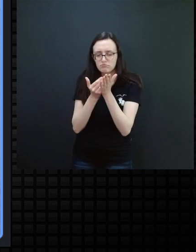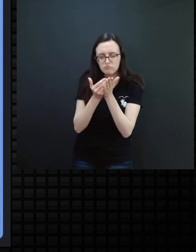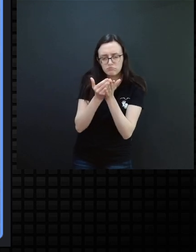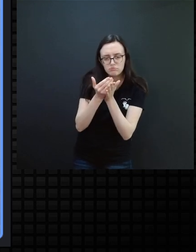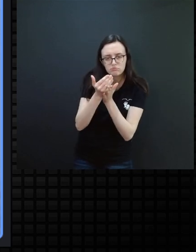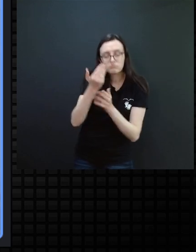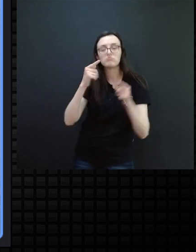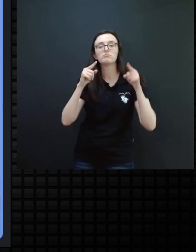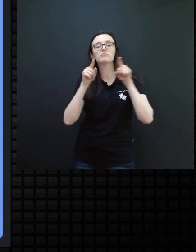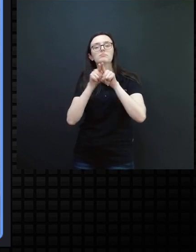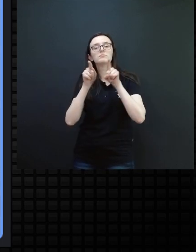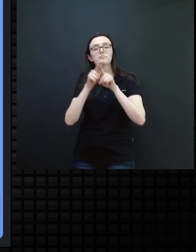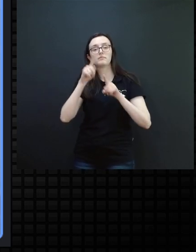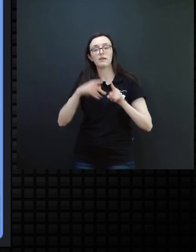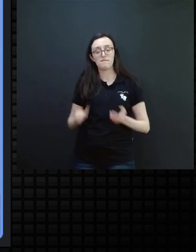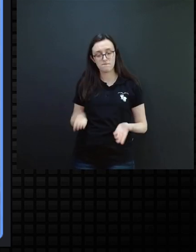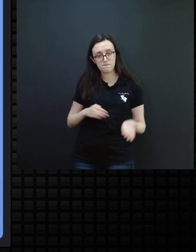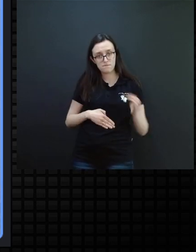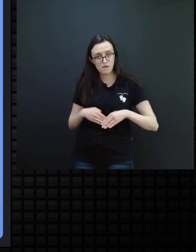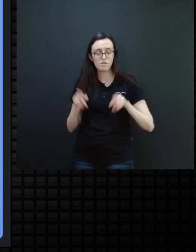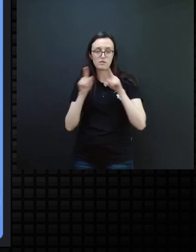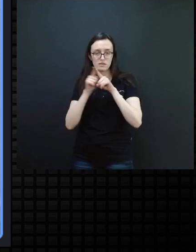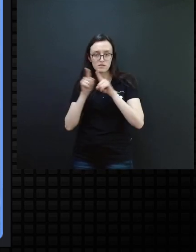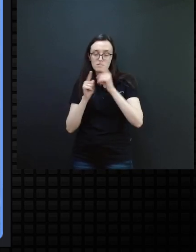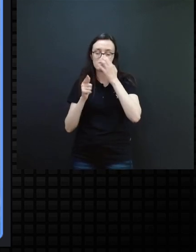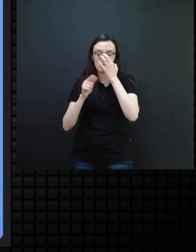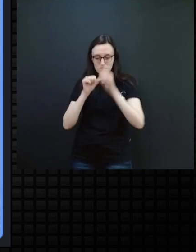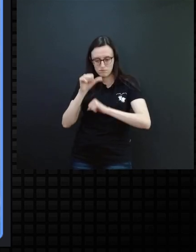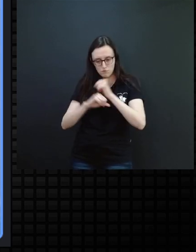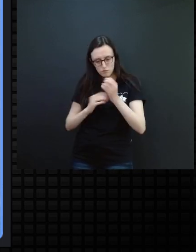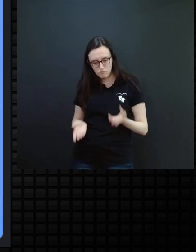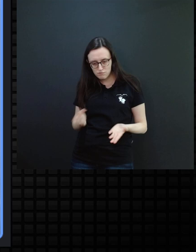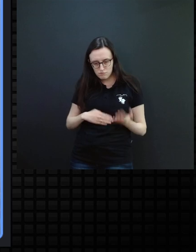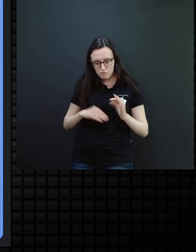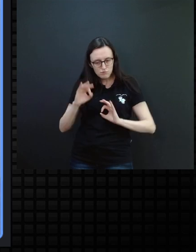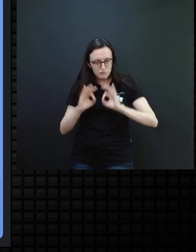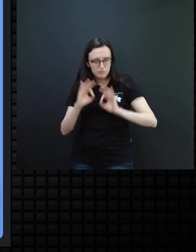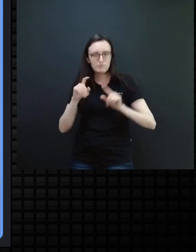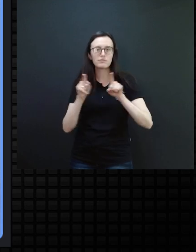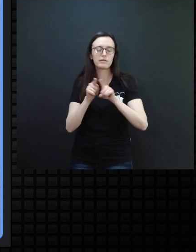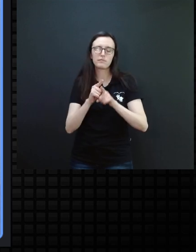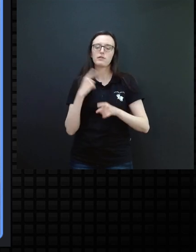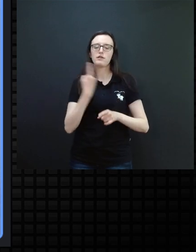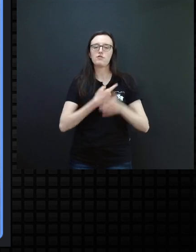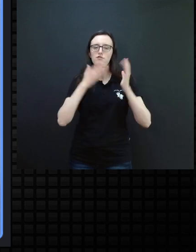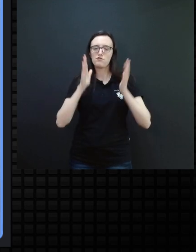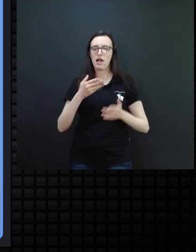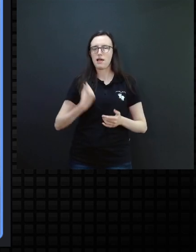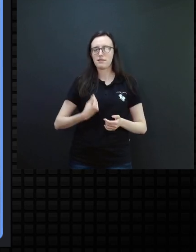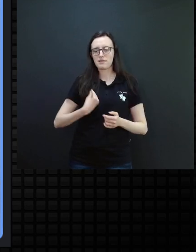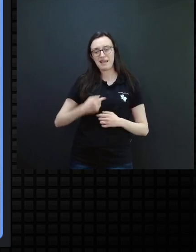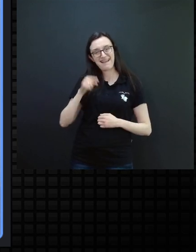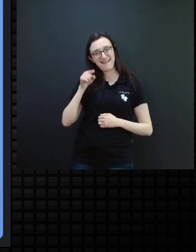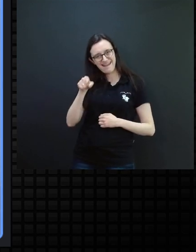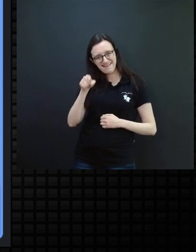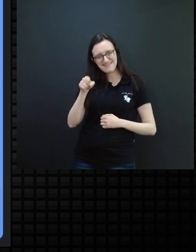e a fraldinha e a troca de fralda, então, nós estamos nessa, nessa, durante o ano,